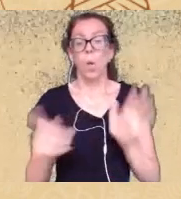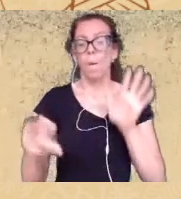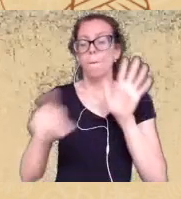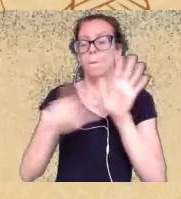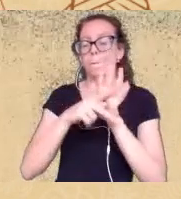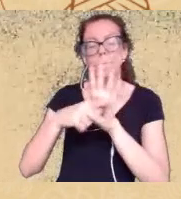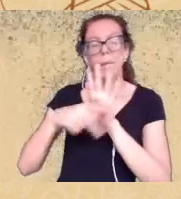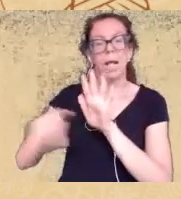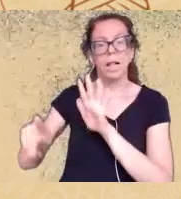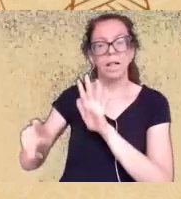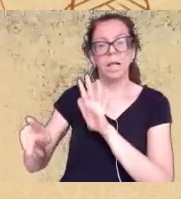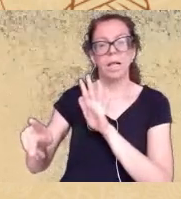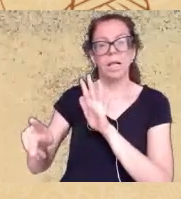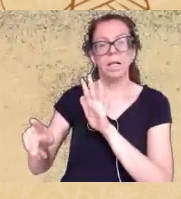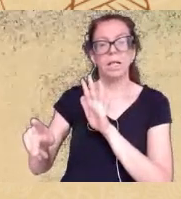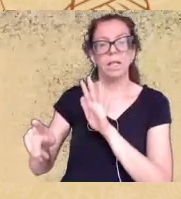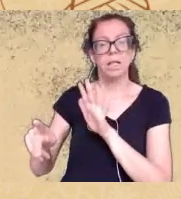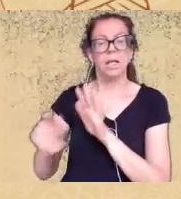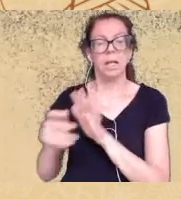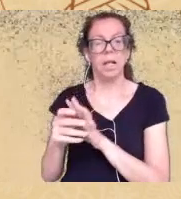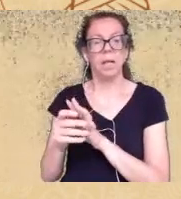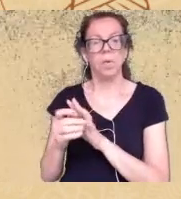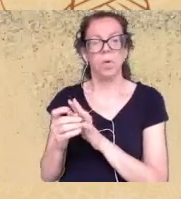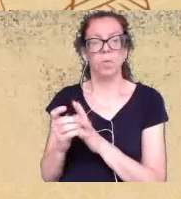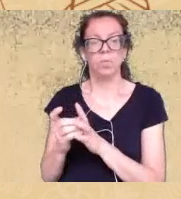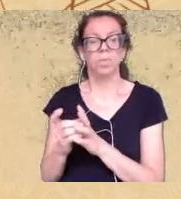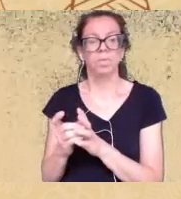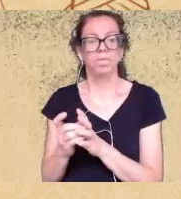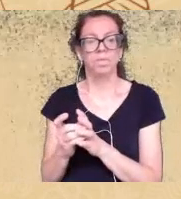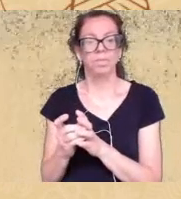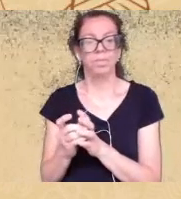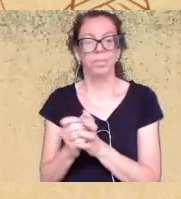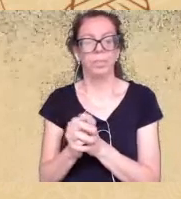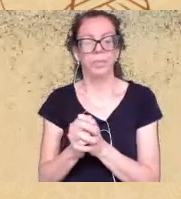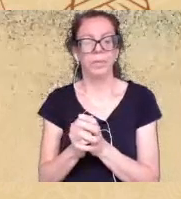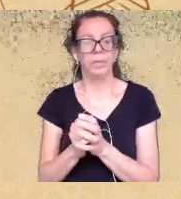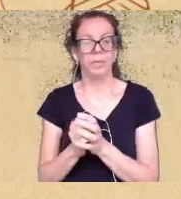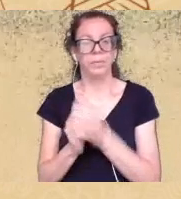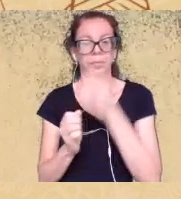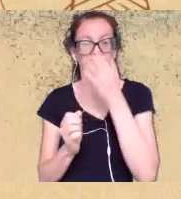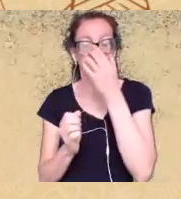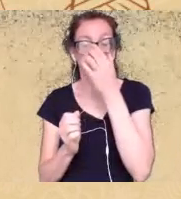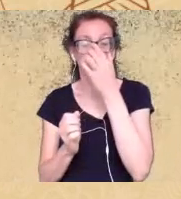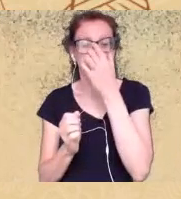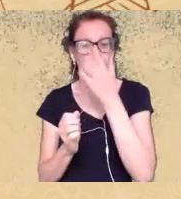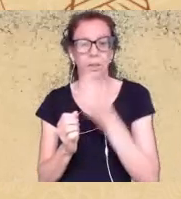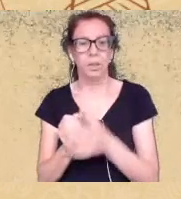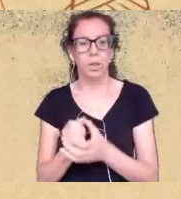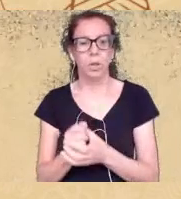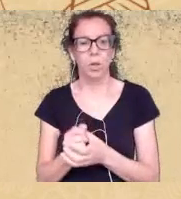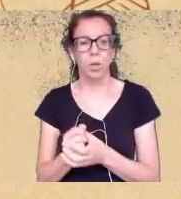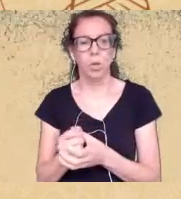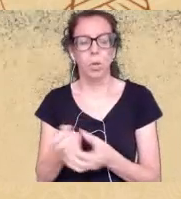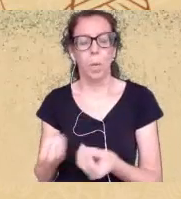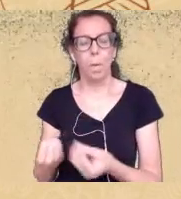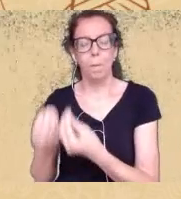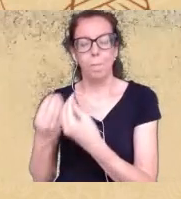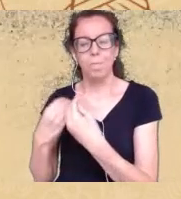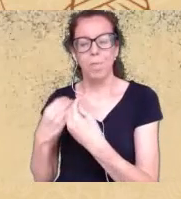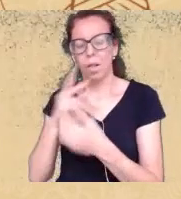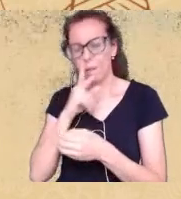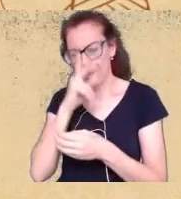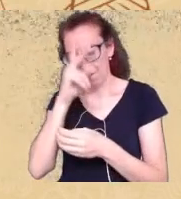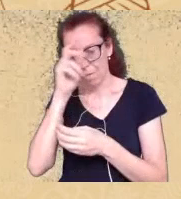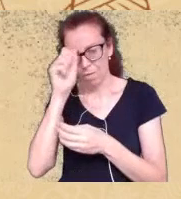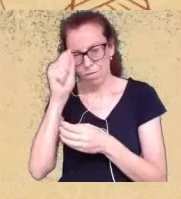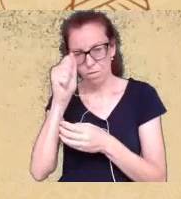direto do ferreiro morre isso me dá um lugar de potência na minha vida então essa contracultura